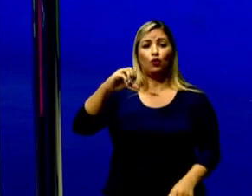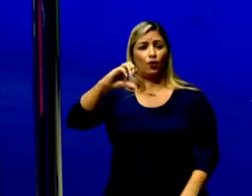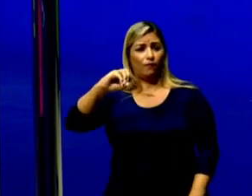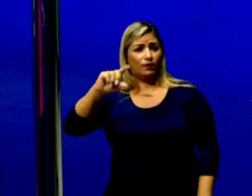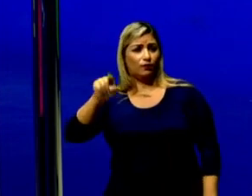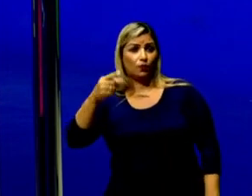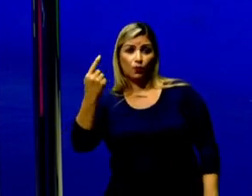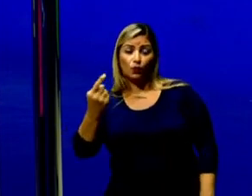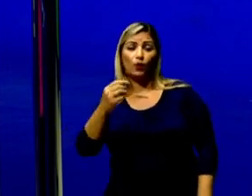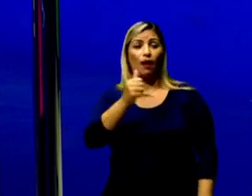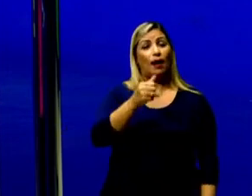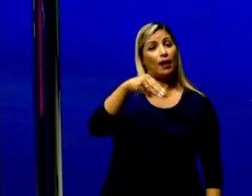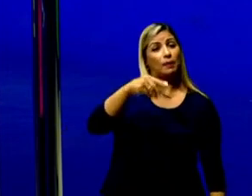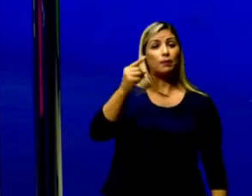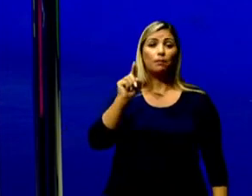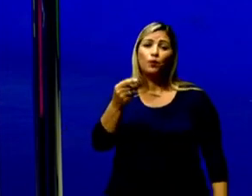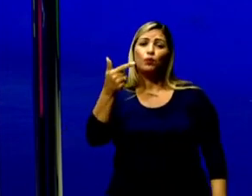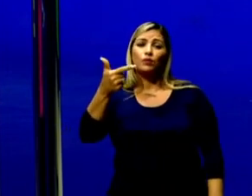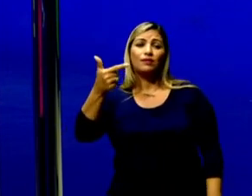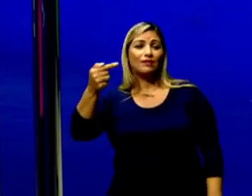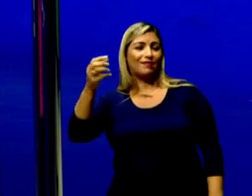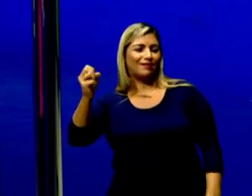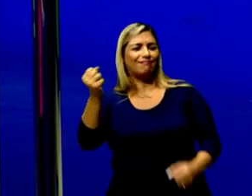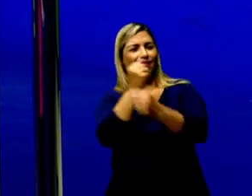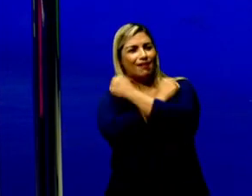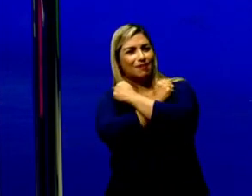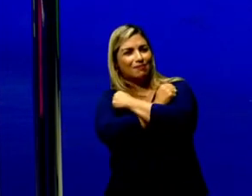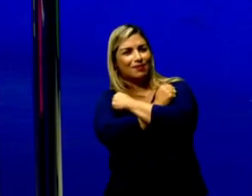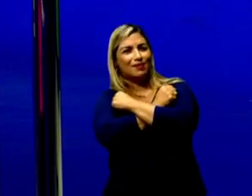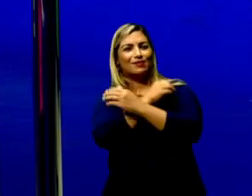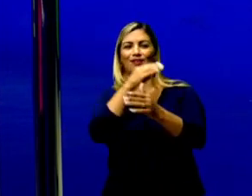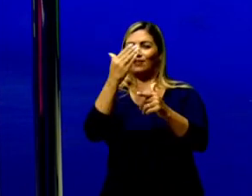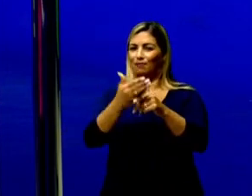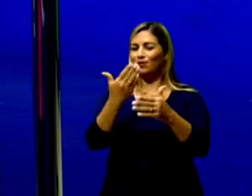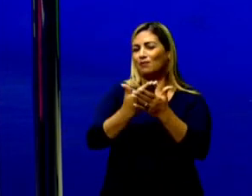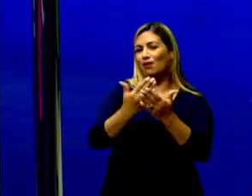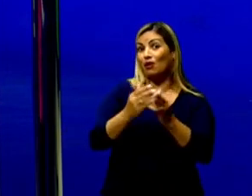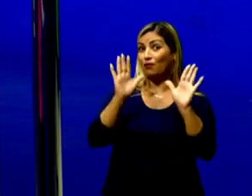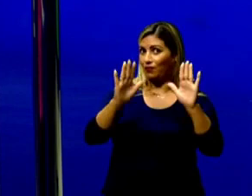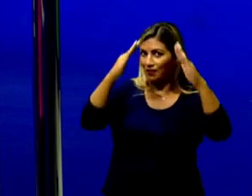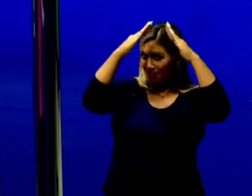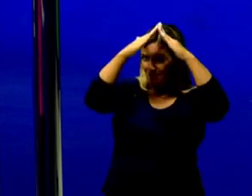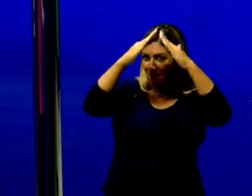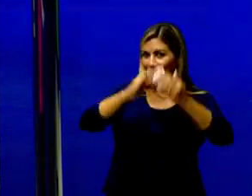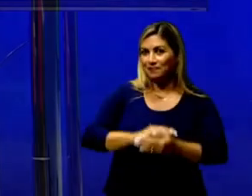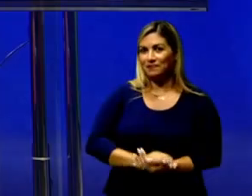1270. Forte abraço, até a próxima. Se cuidem e fiquem em casa.